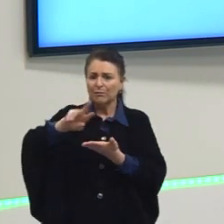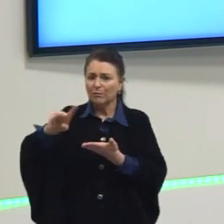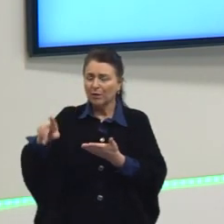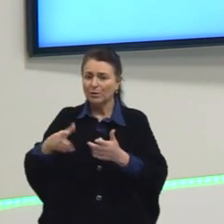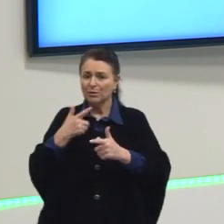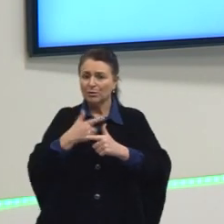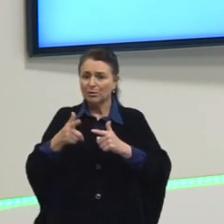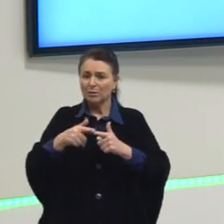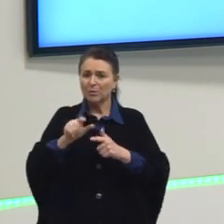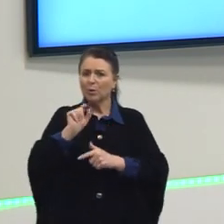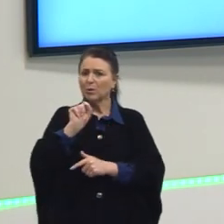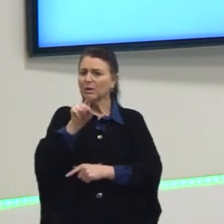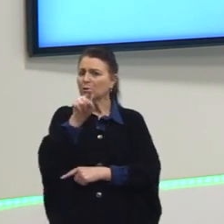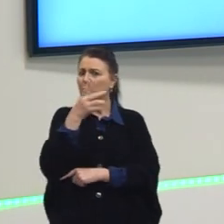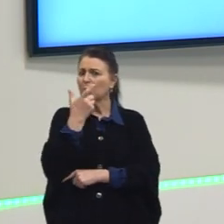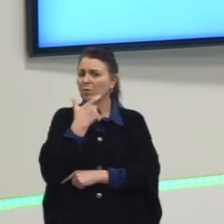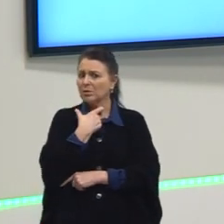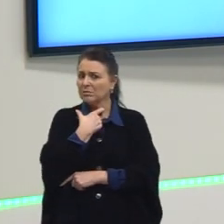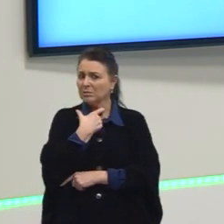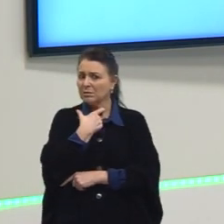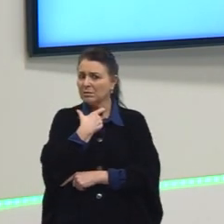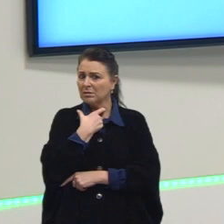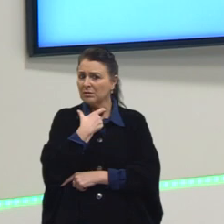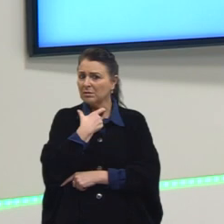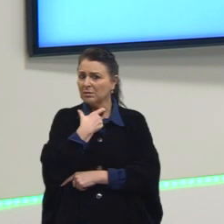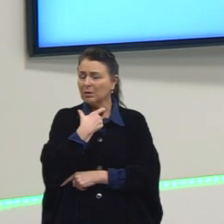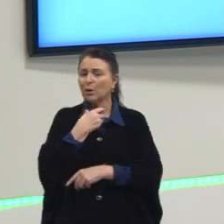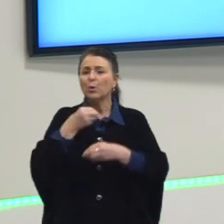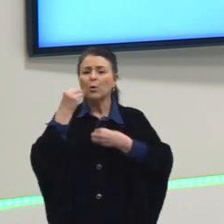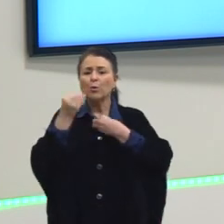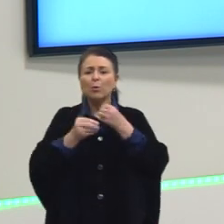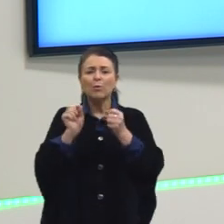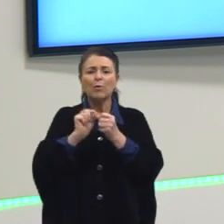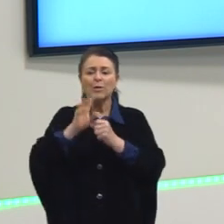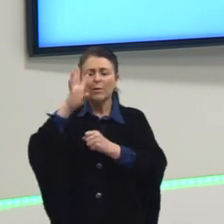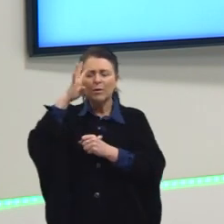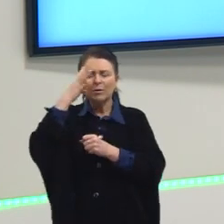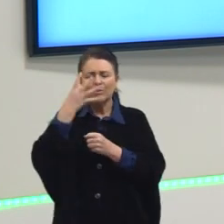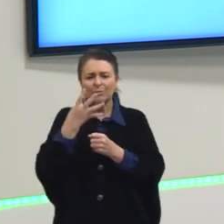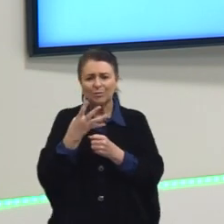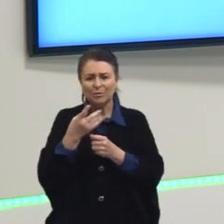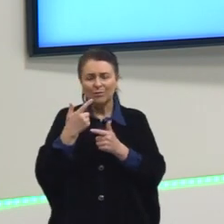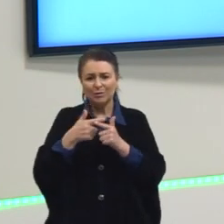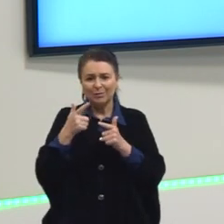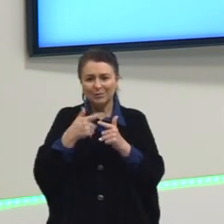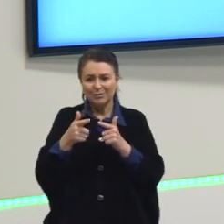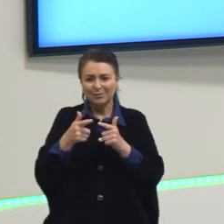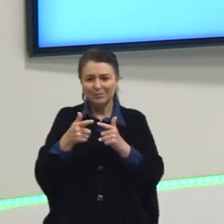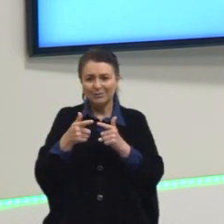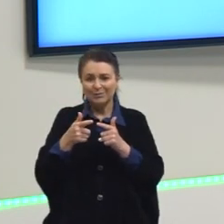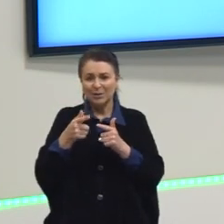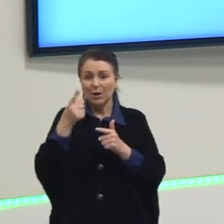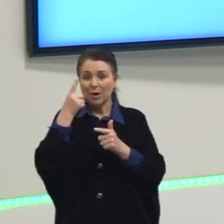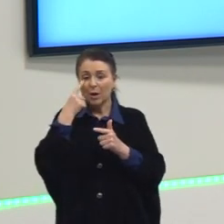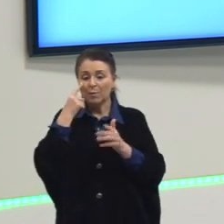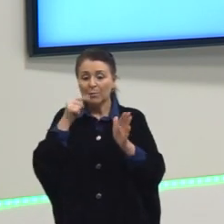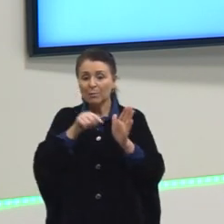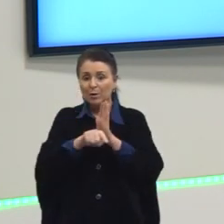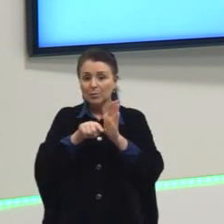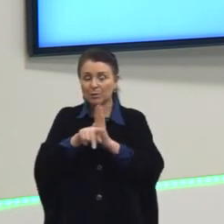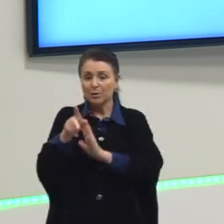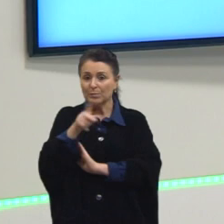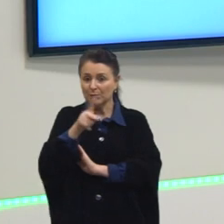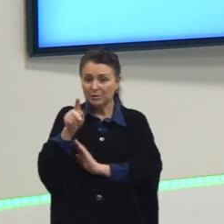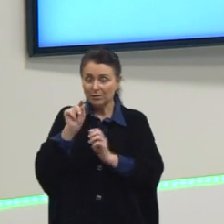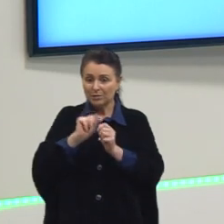O que você acha? Quais são as possíveis soluções para esses problemas? Eu vou deixar esse questionamento com vocês